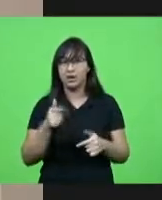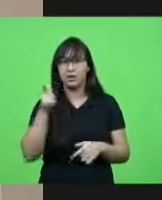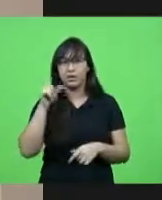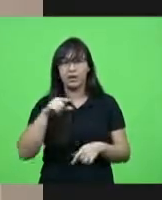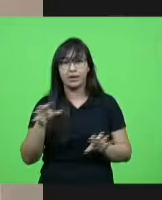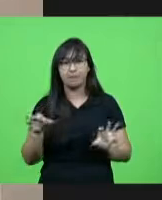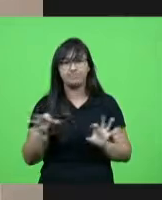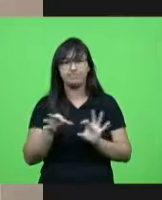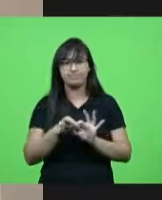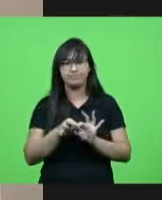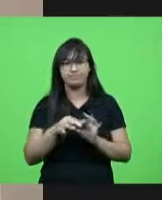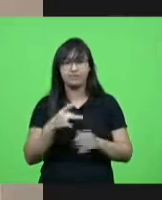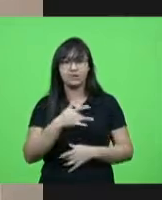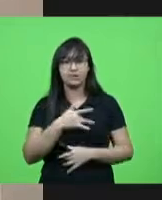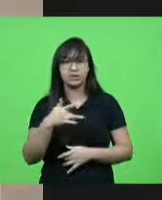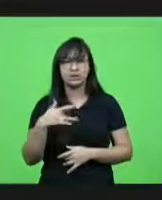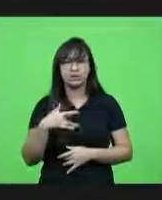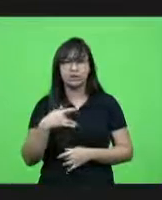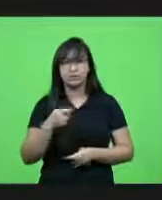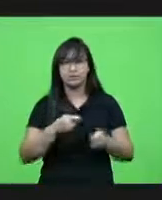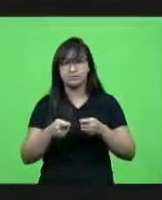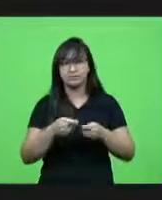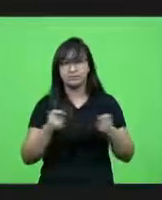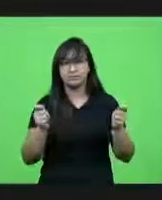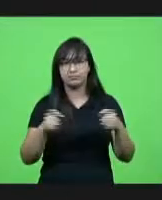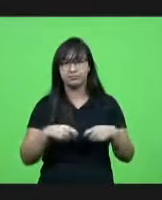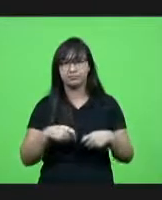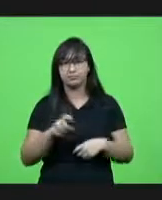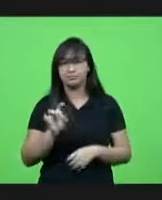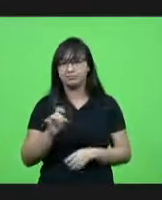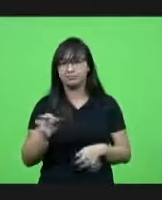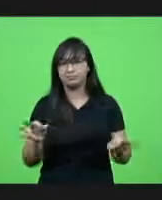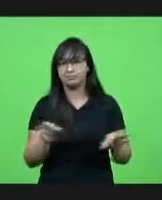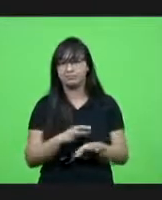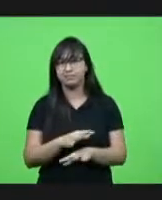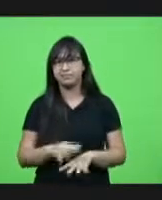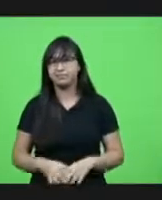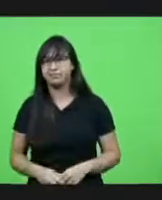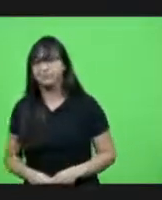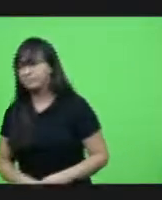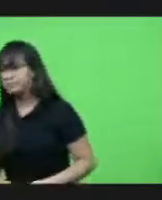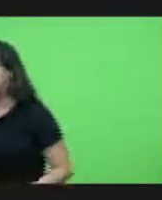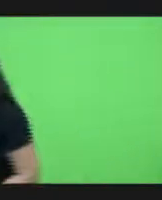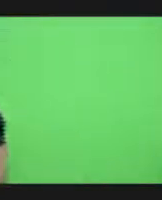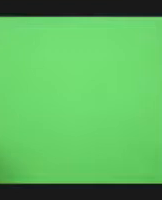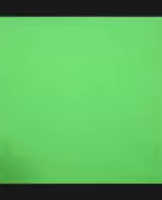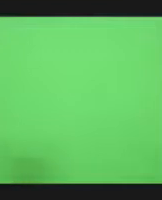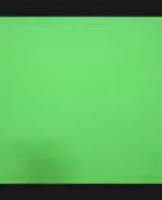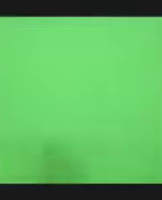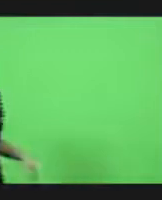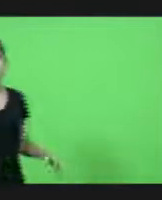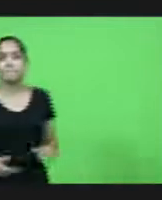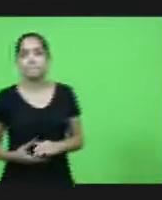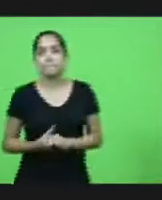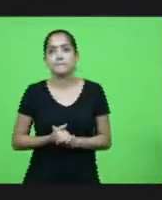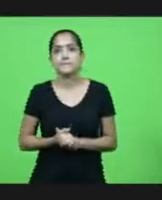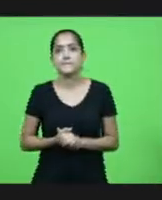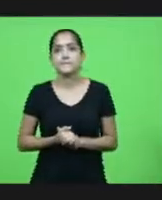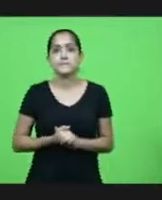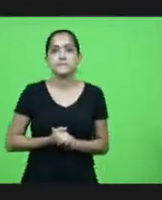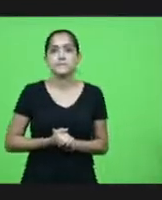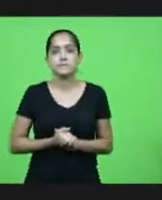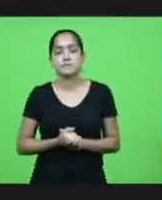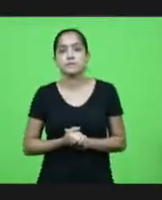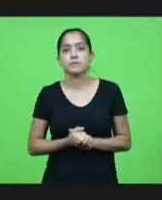saúde com a economia era isso senhor presidente muito obrigada senhor presidente pela ordem pois não